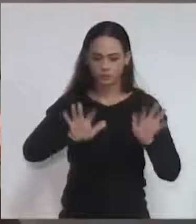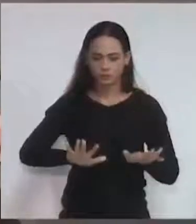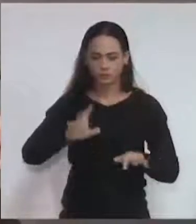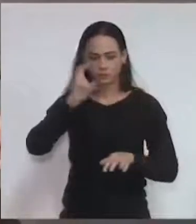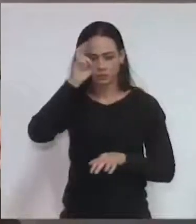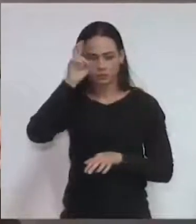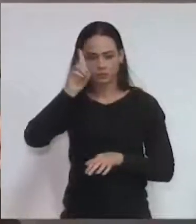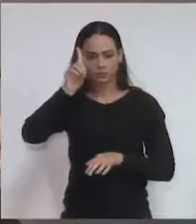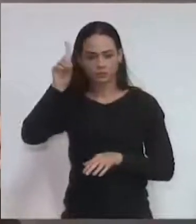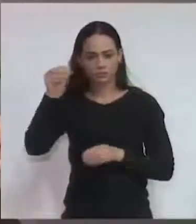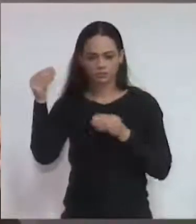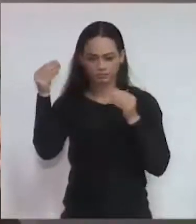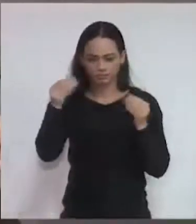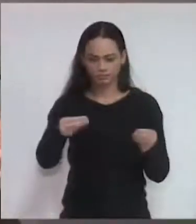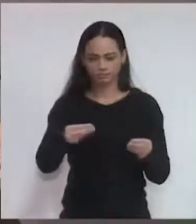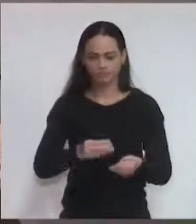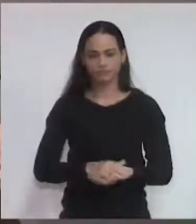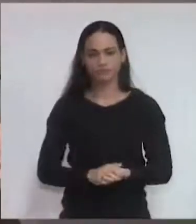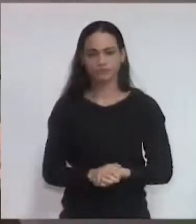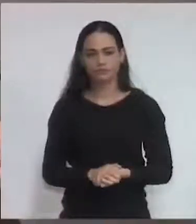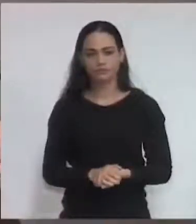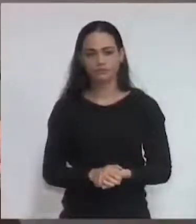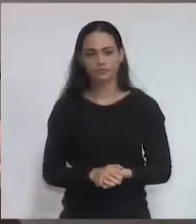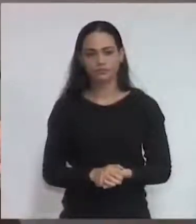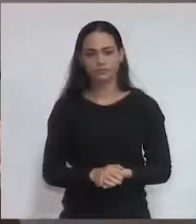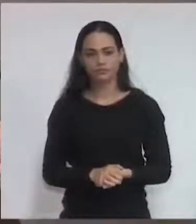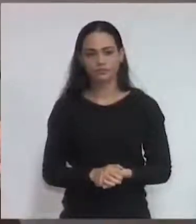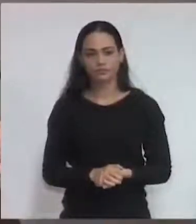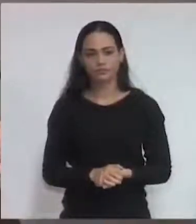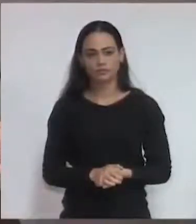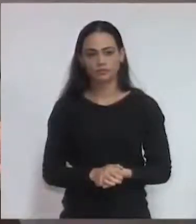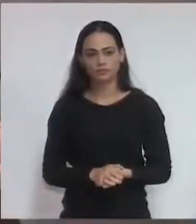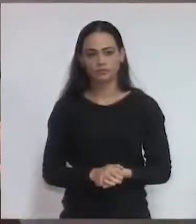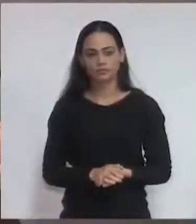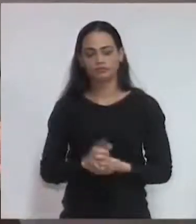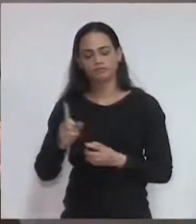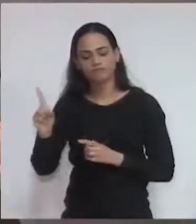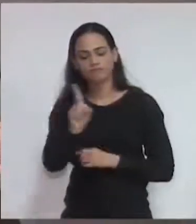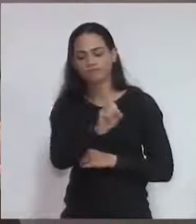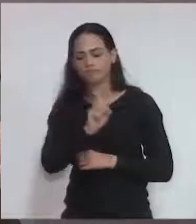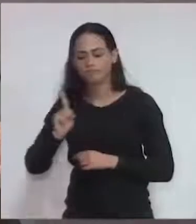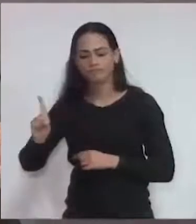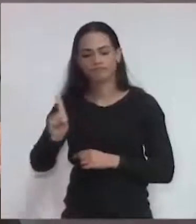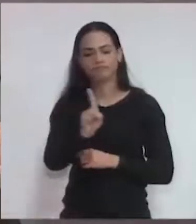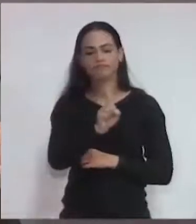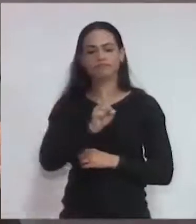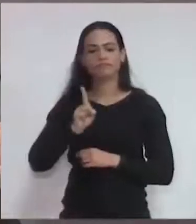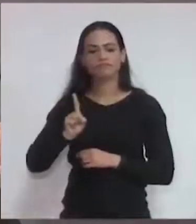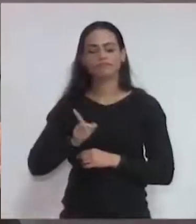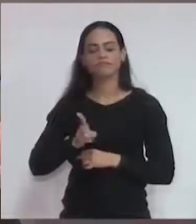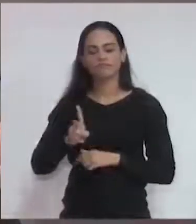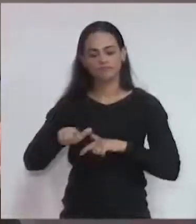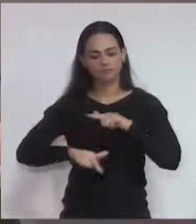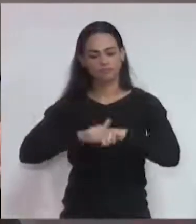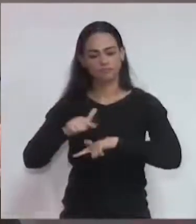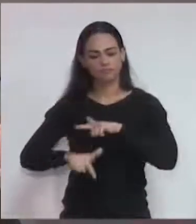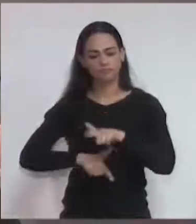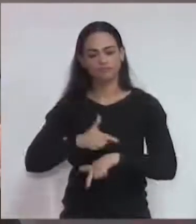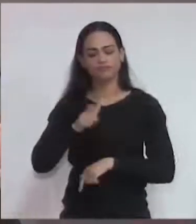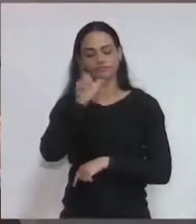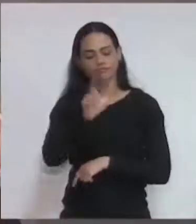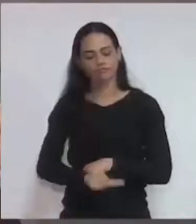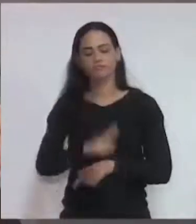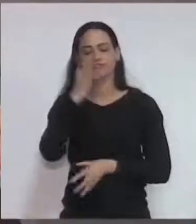entendimento para que você possa entrar e sair em todos os lugares. Mas você é um batalhador, sempre tem